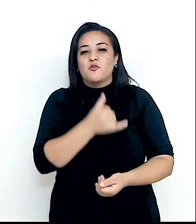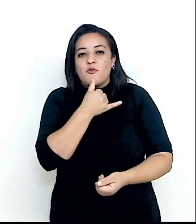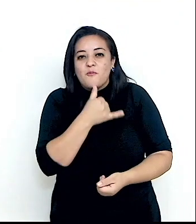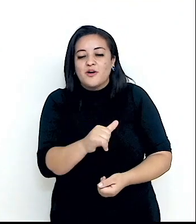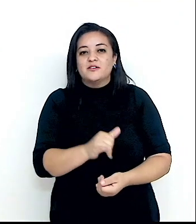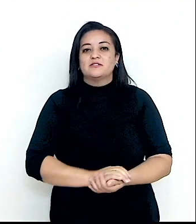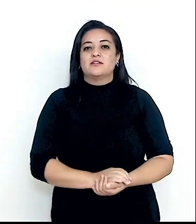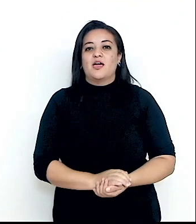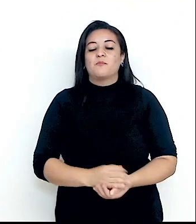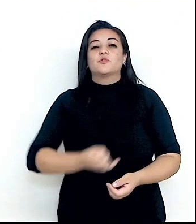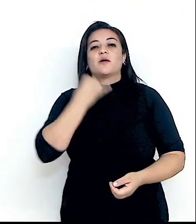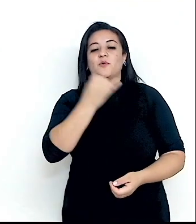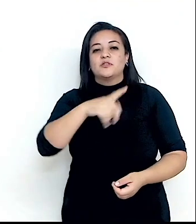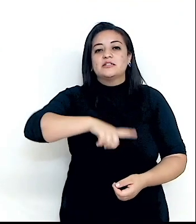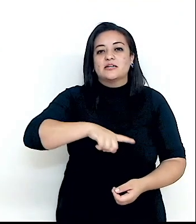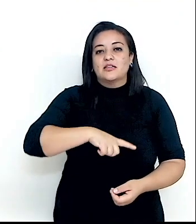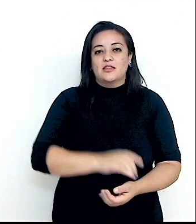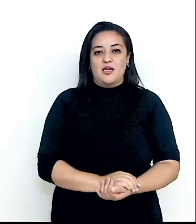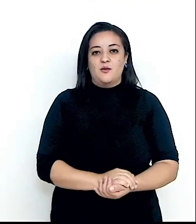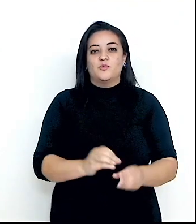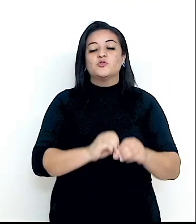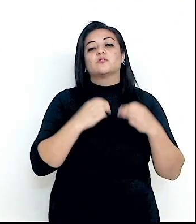importância que atribuímos a essa instituição.